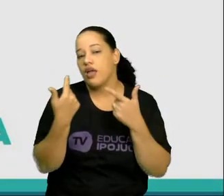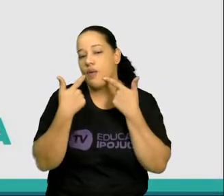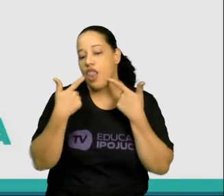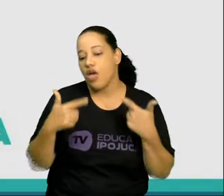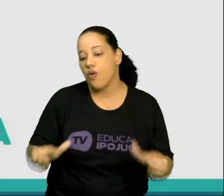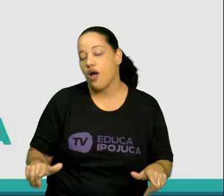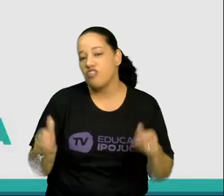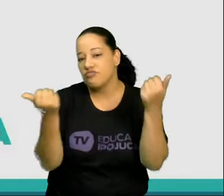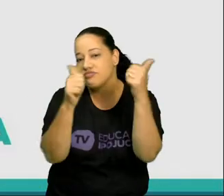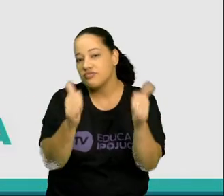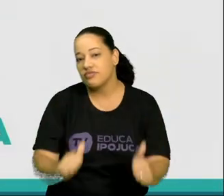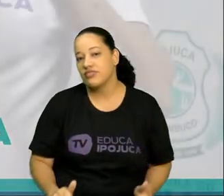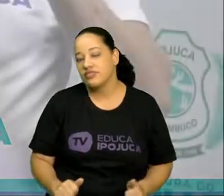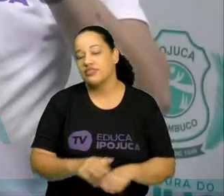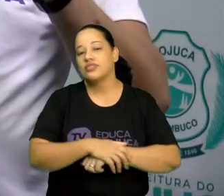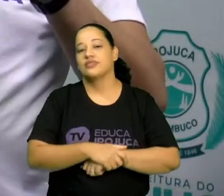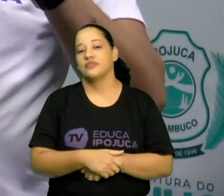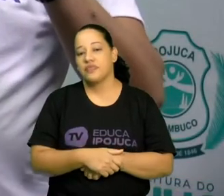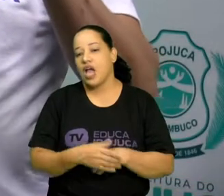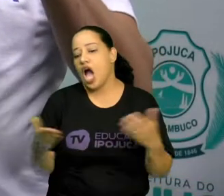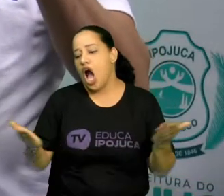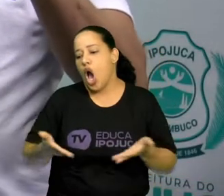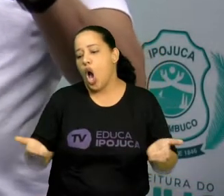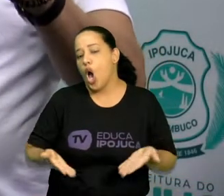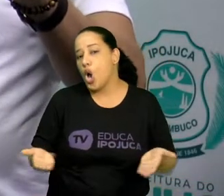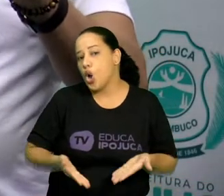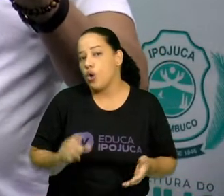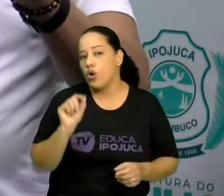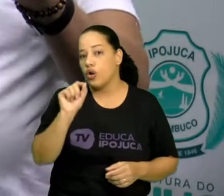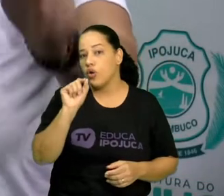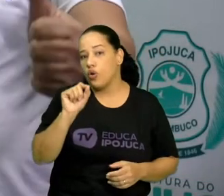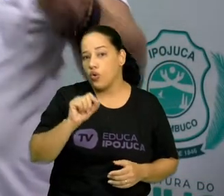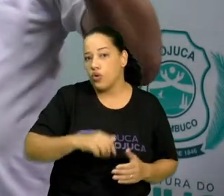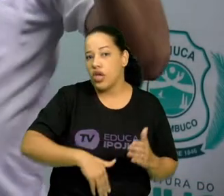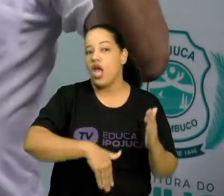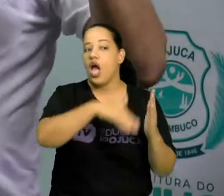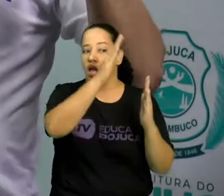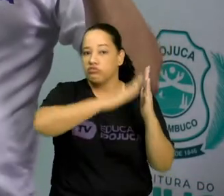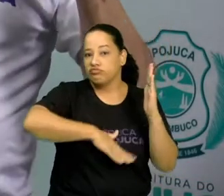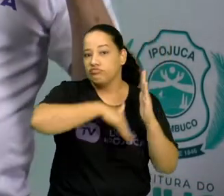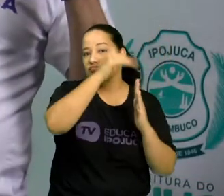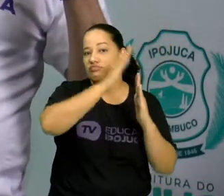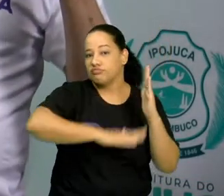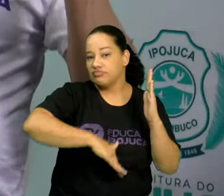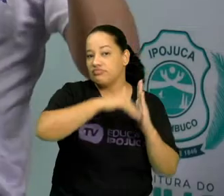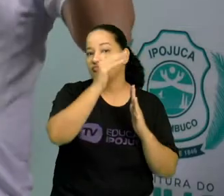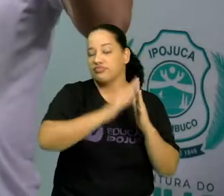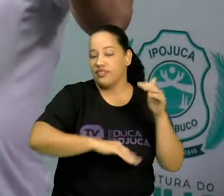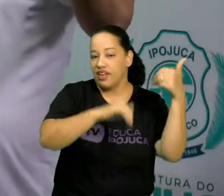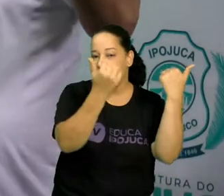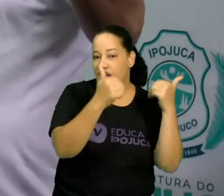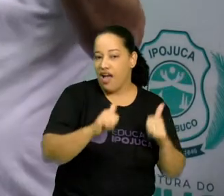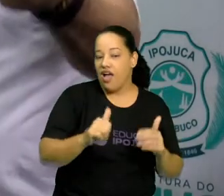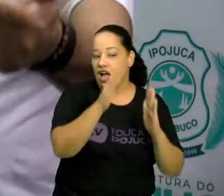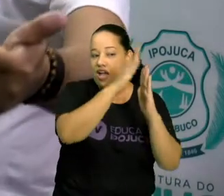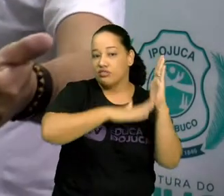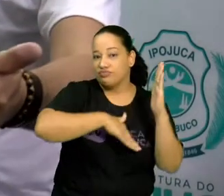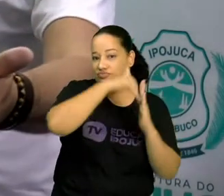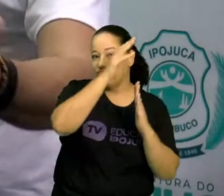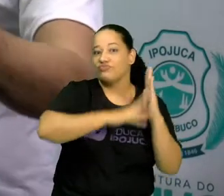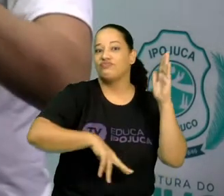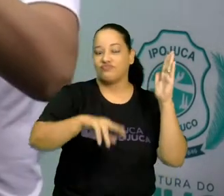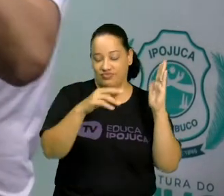só que dessa vez, artes visuais. A gente falou das artes cênicas, agora a gente vai falar das